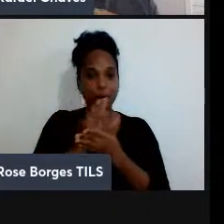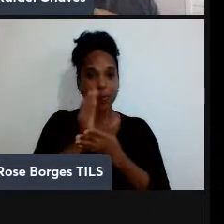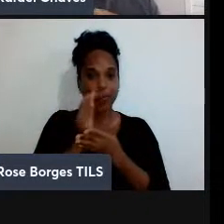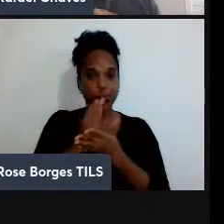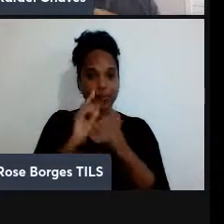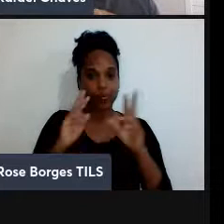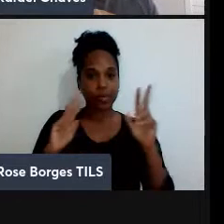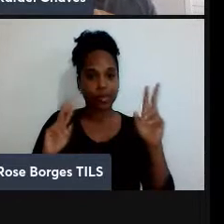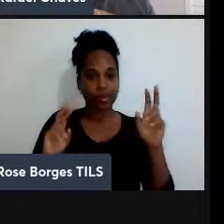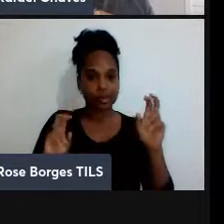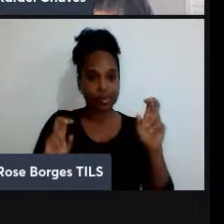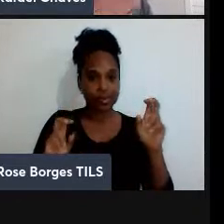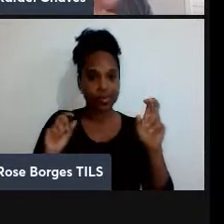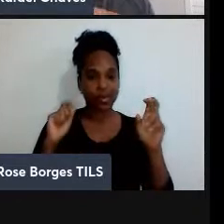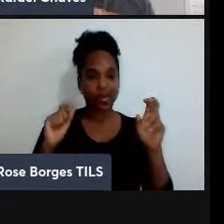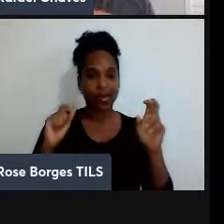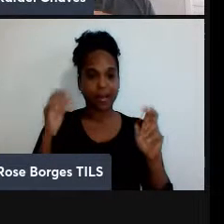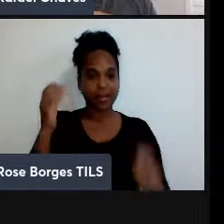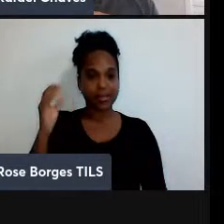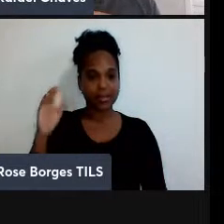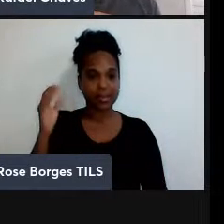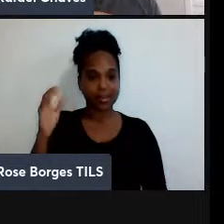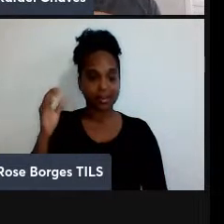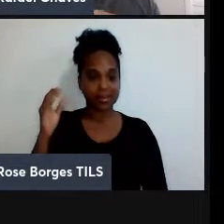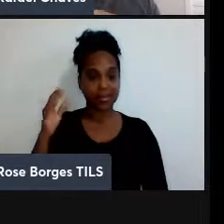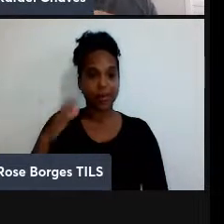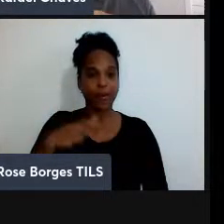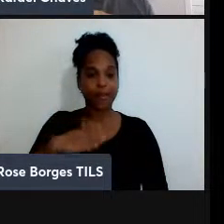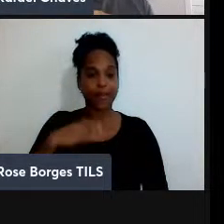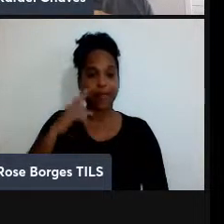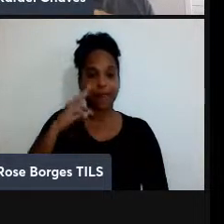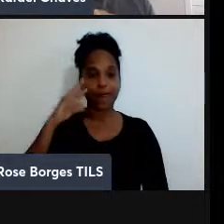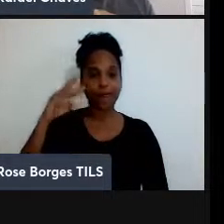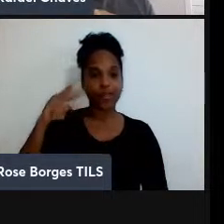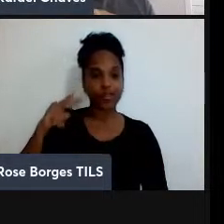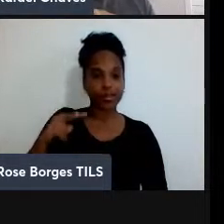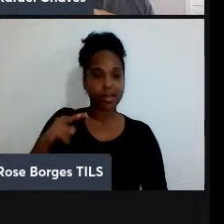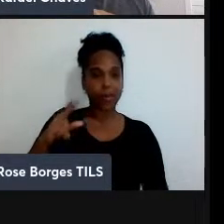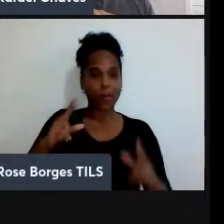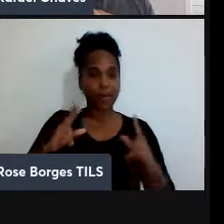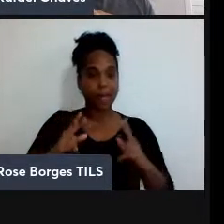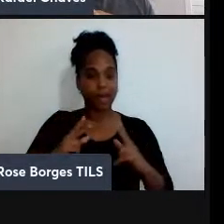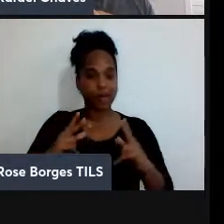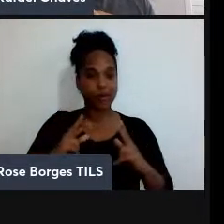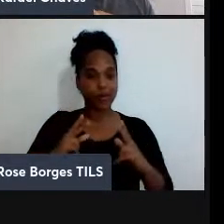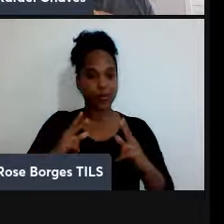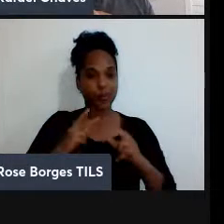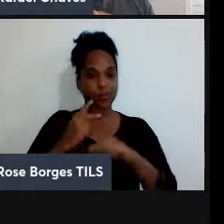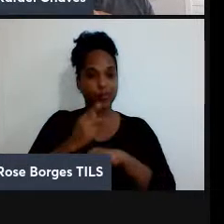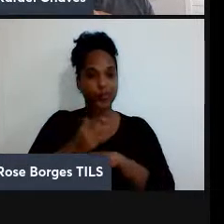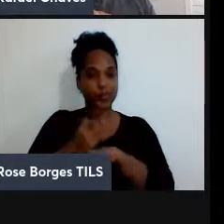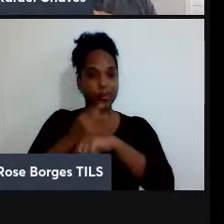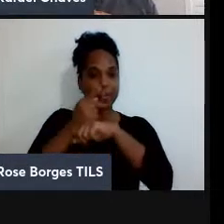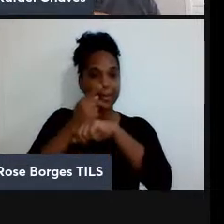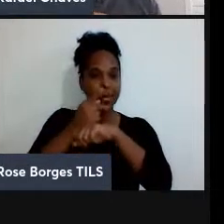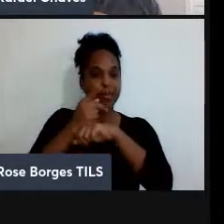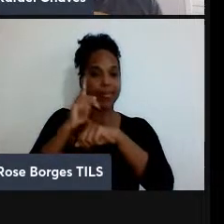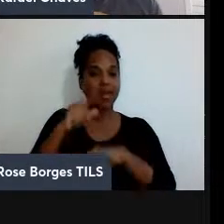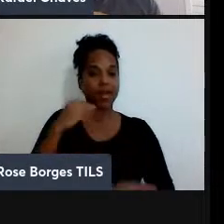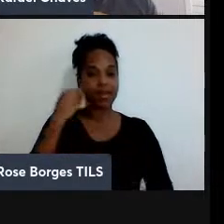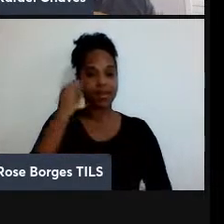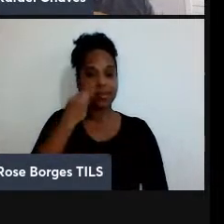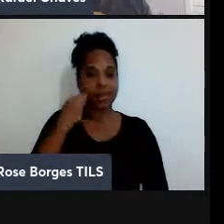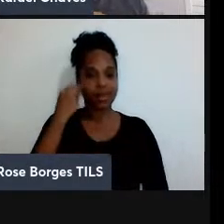científica, né, que é a minha visão pessoal aí sobre esse prêmio. Então, eu digo lá, né, o experimento de Aspé de